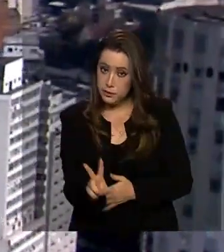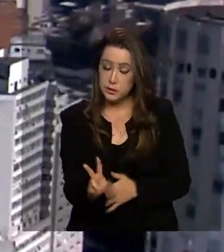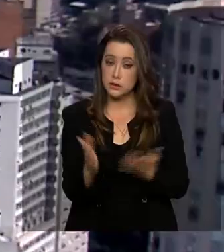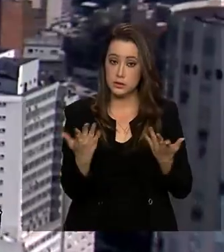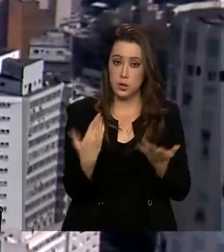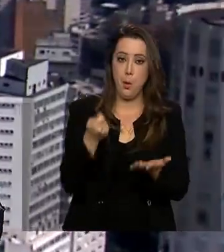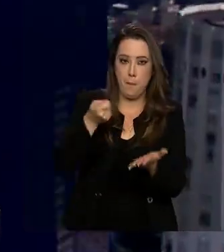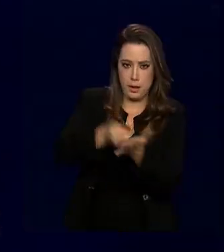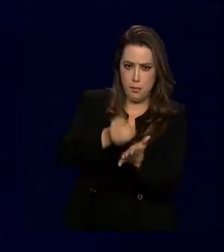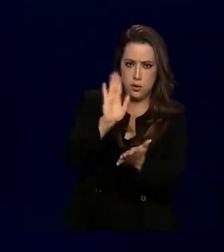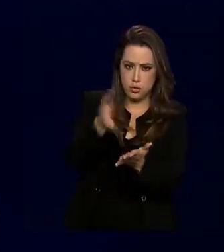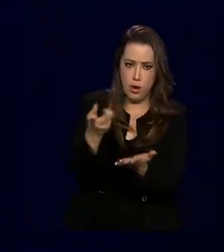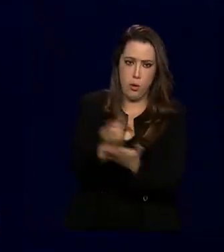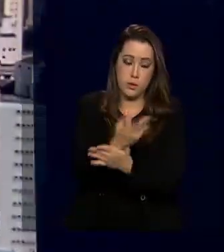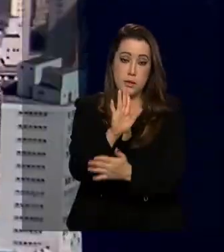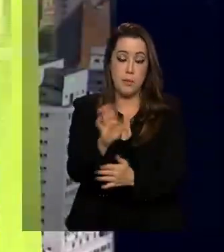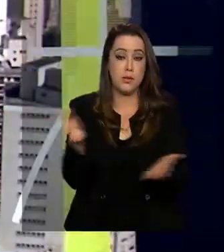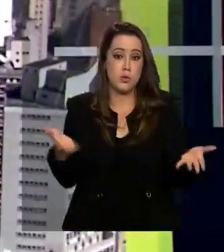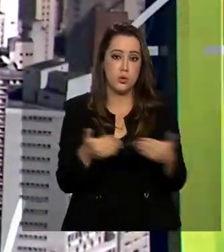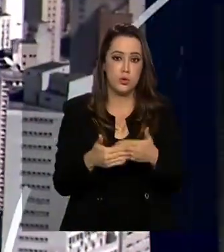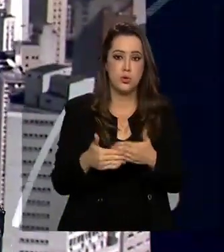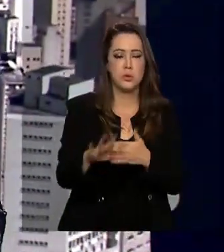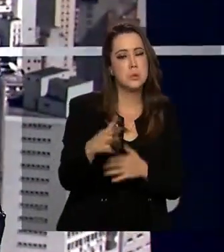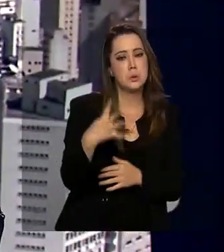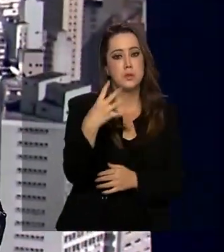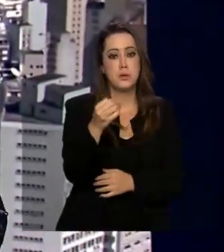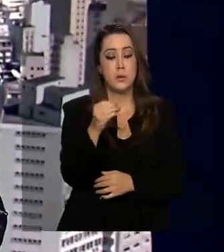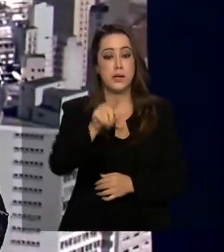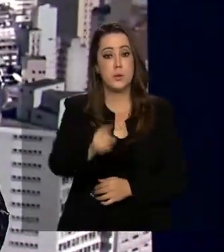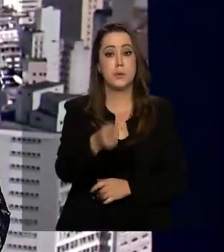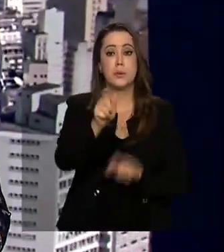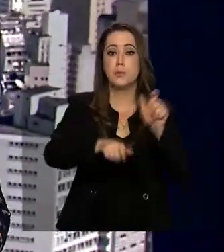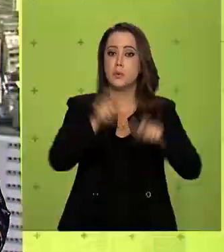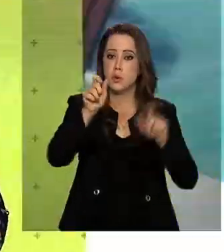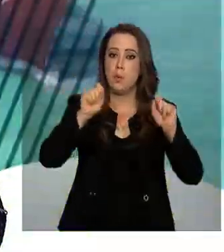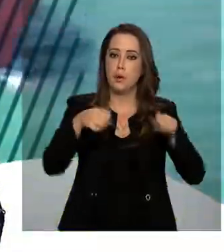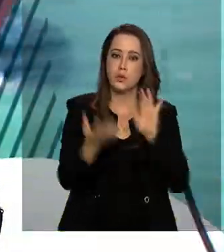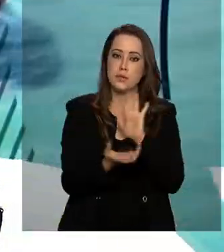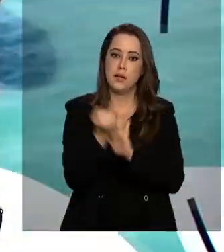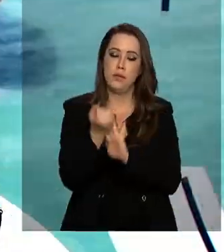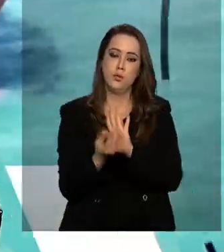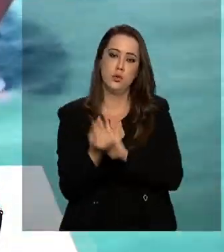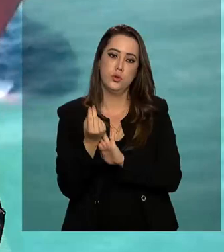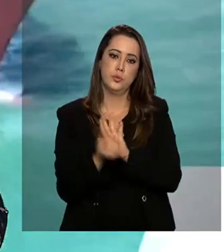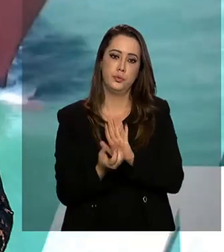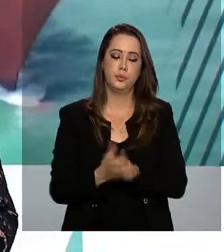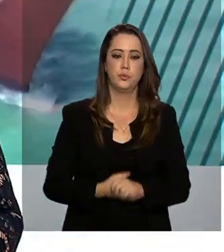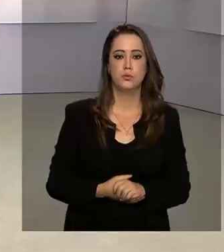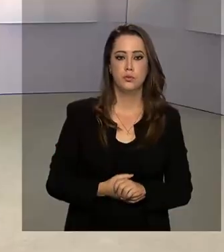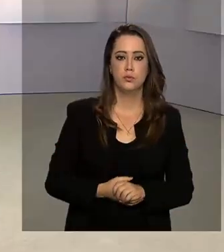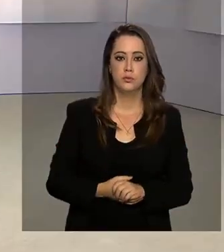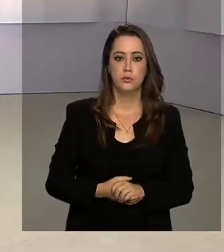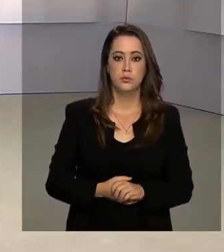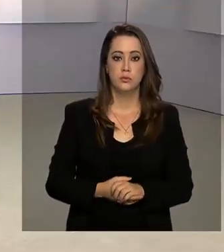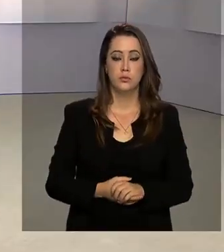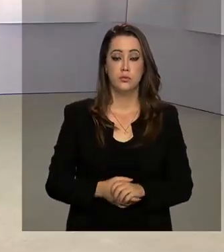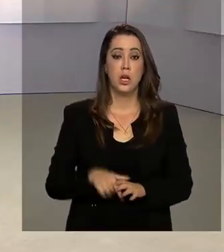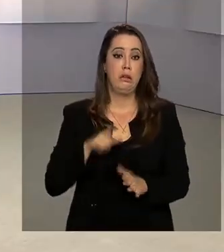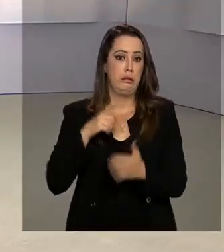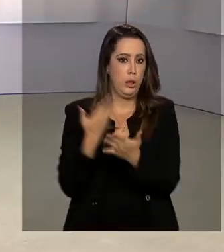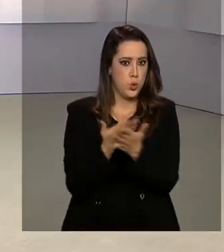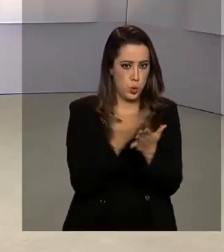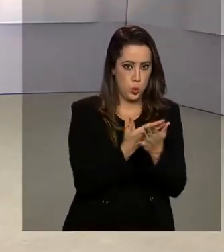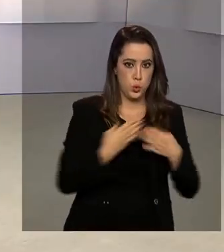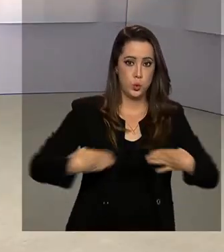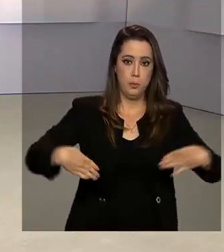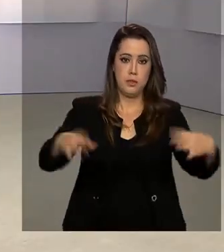foi depositado, mas a partir de hoje cerca de 400 mil pessoas poderão sacar os recursos. E um estudo